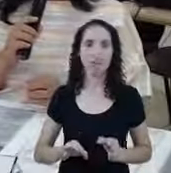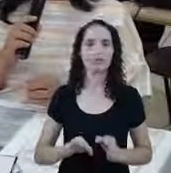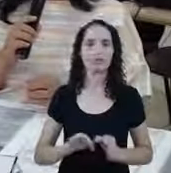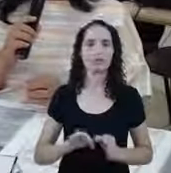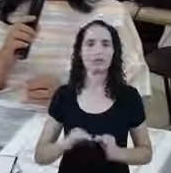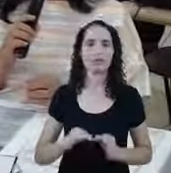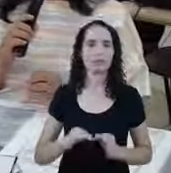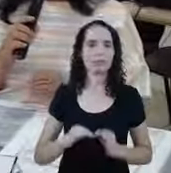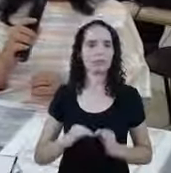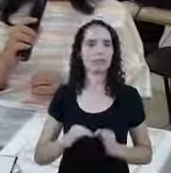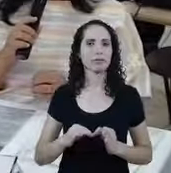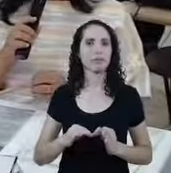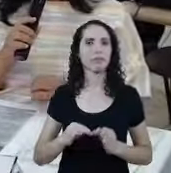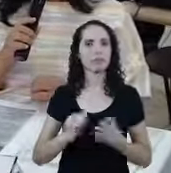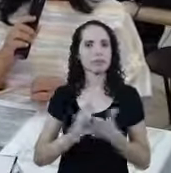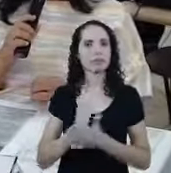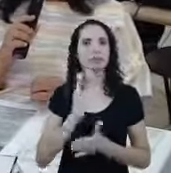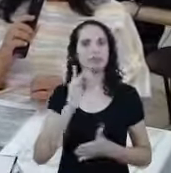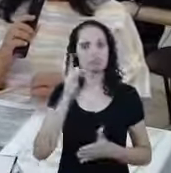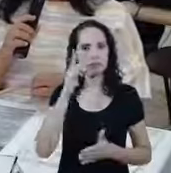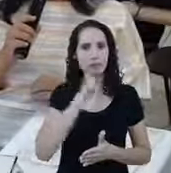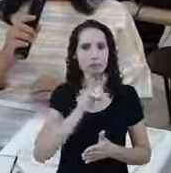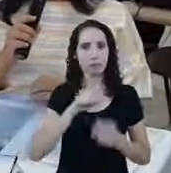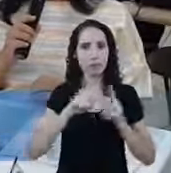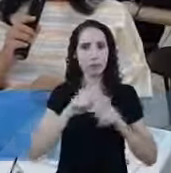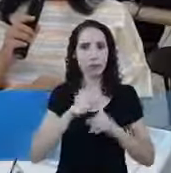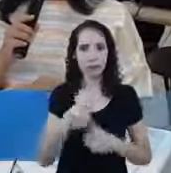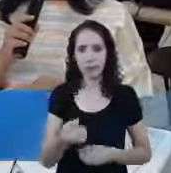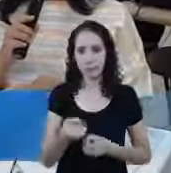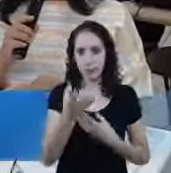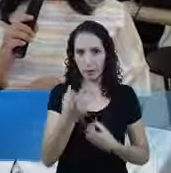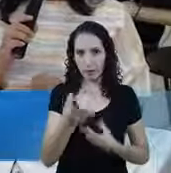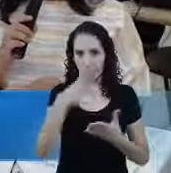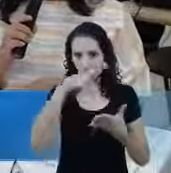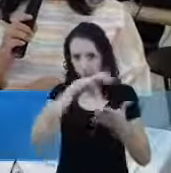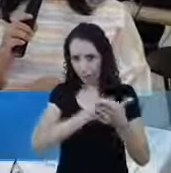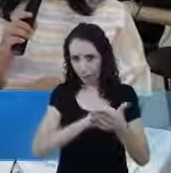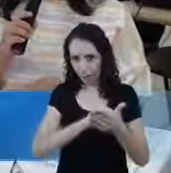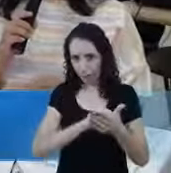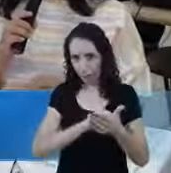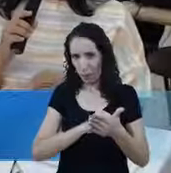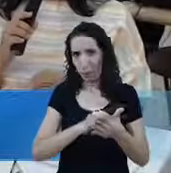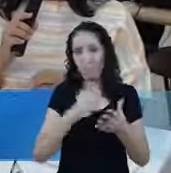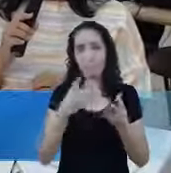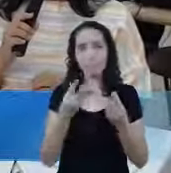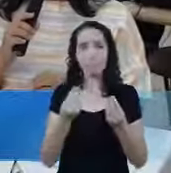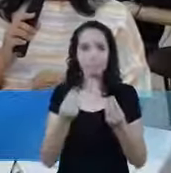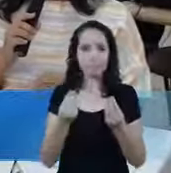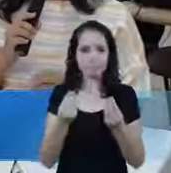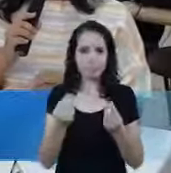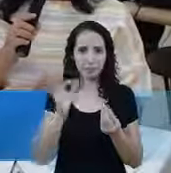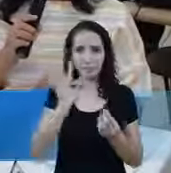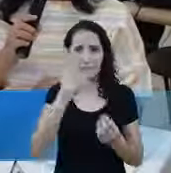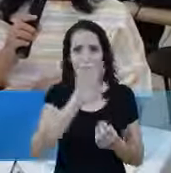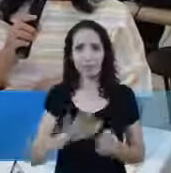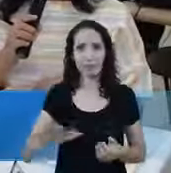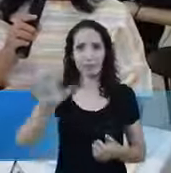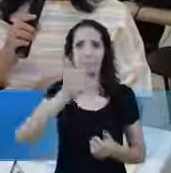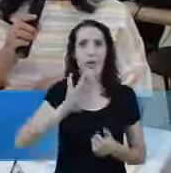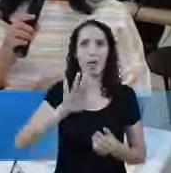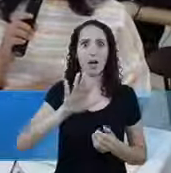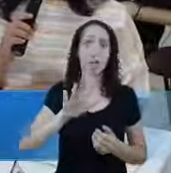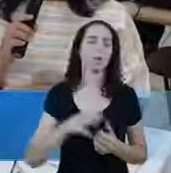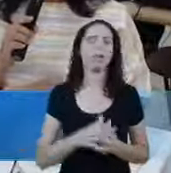De informação De dados Da Receita Federal Ela é hoje Podemos dizer De primeiro mundo